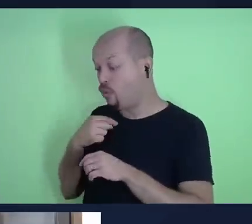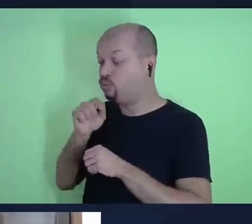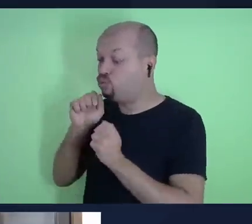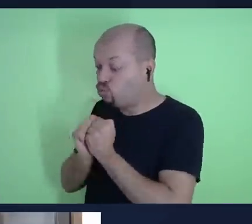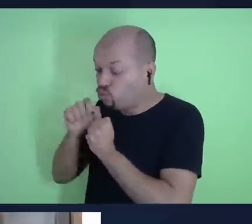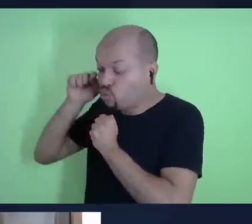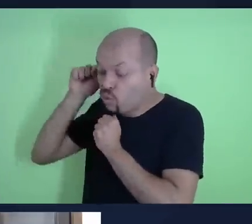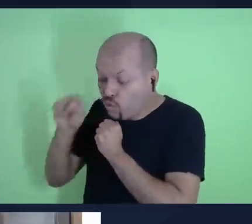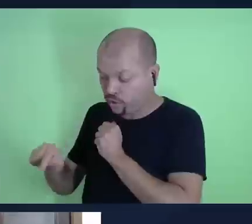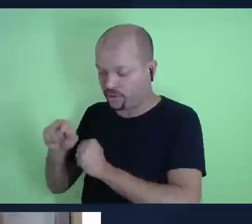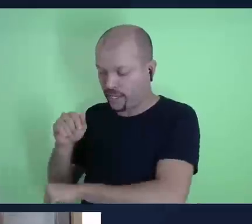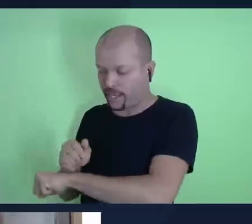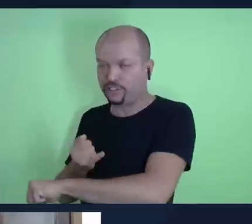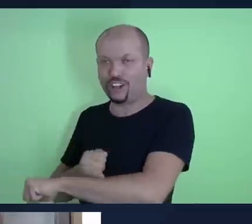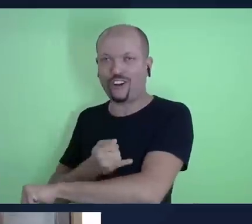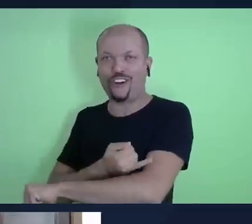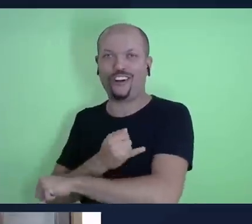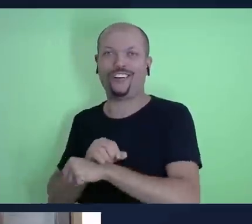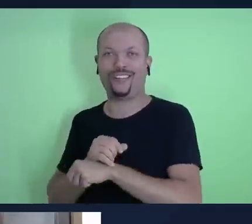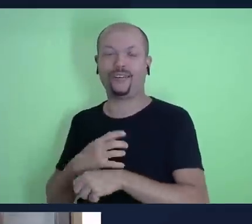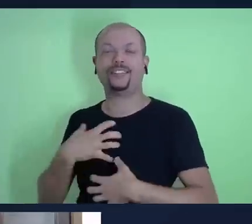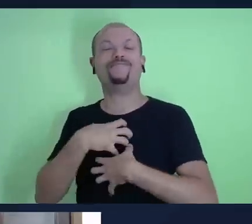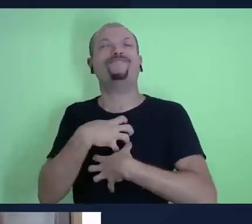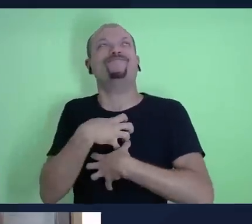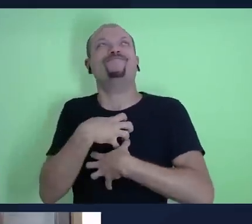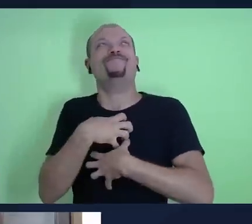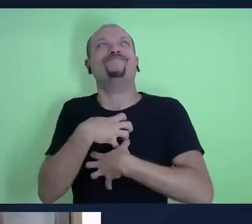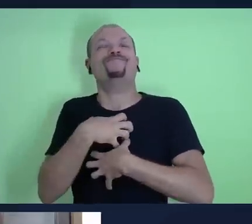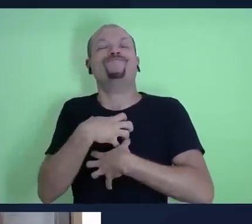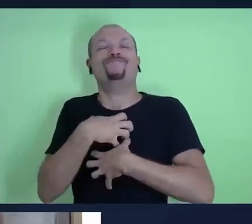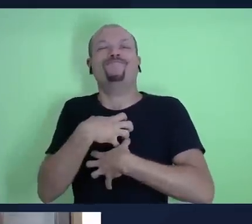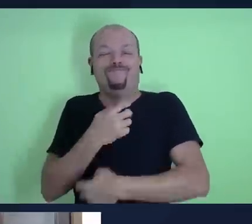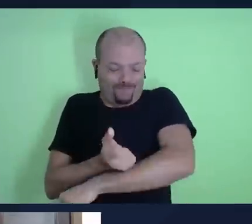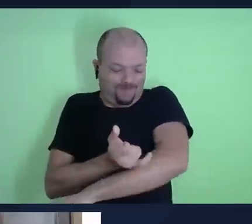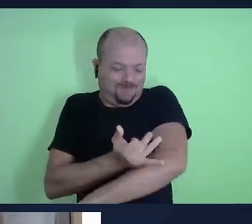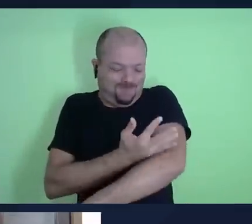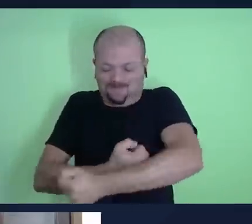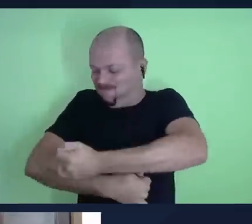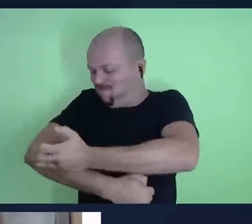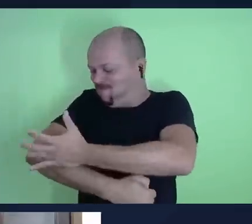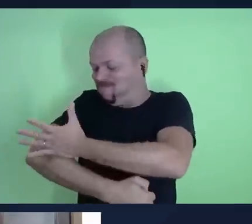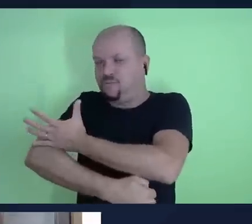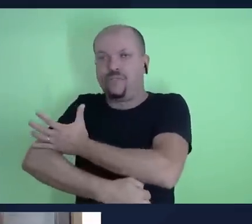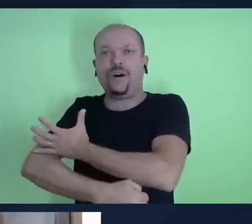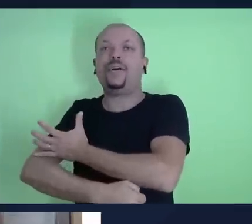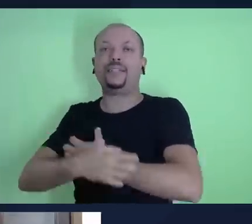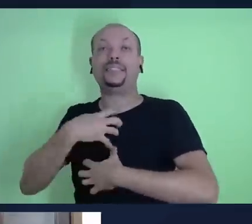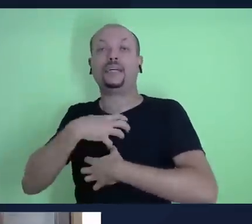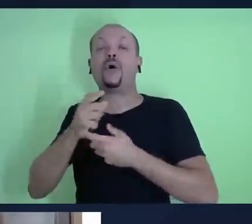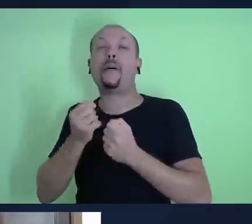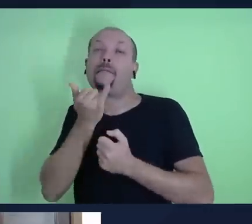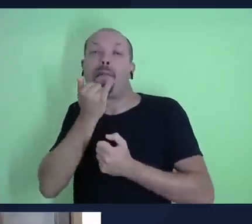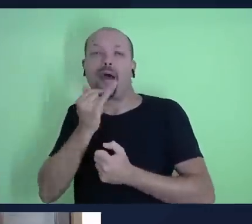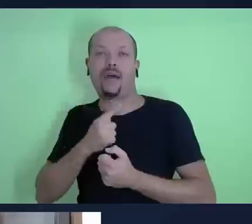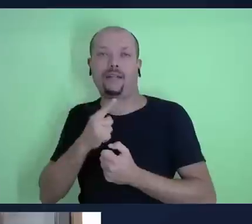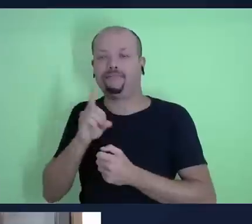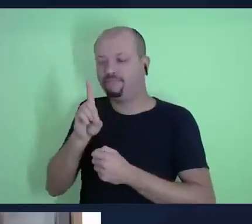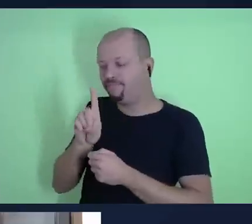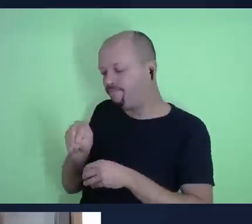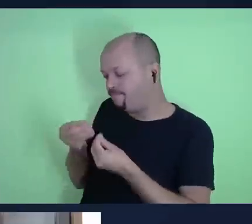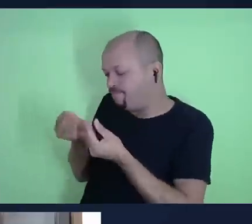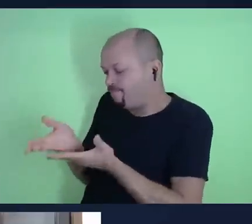Jacó sente a presença de Deus. Jacó percebe que ele tem perdão, Deus perdoou ele, Deus